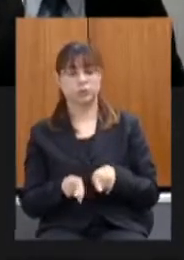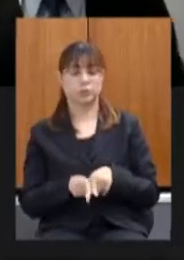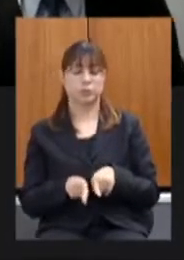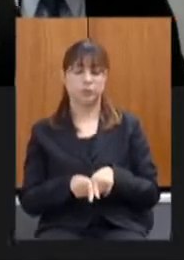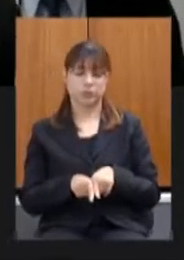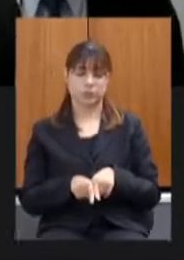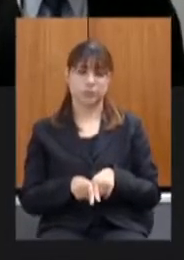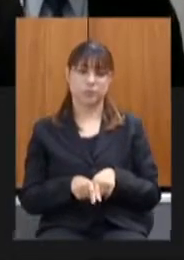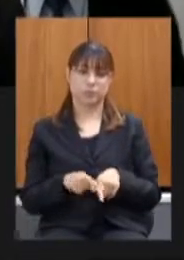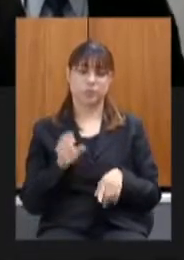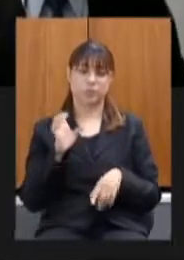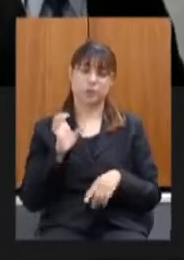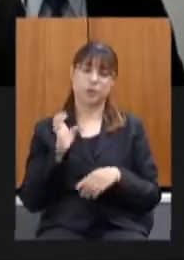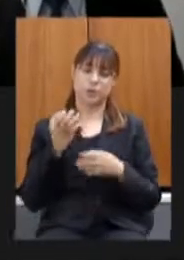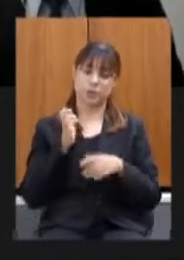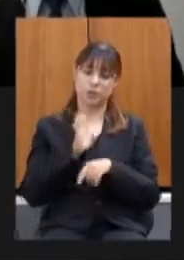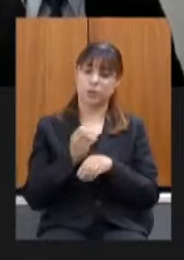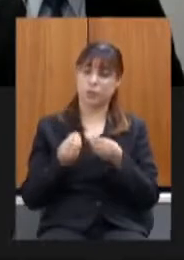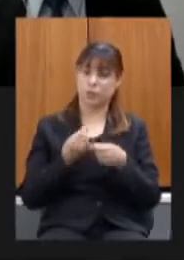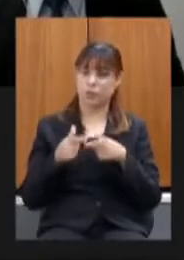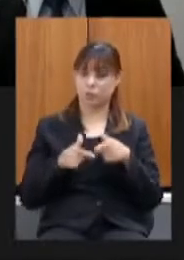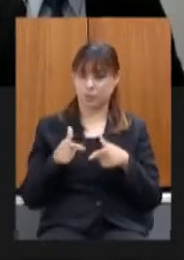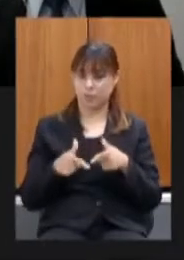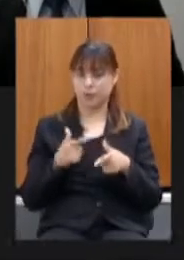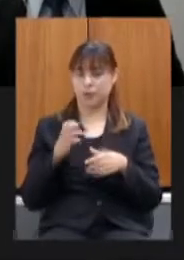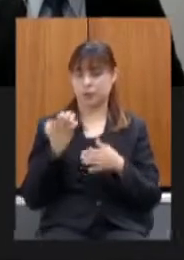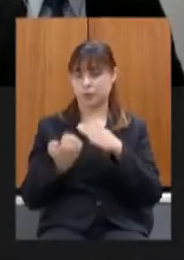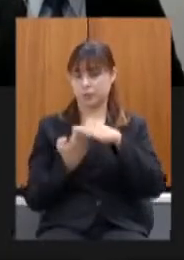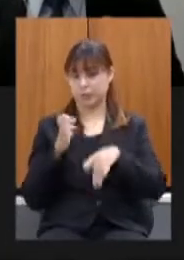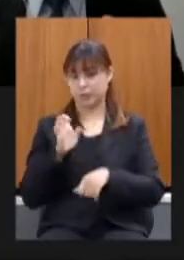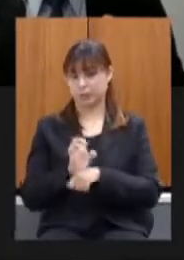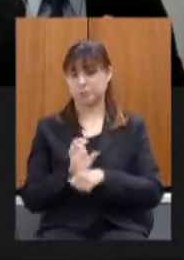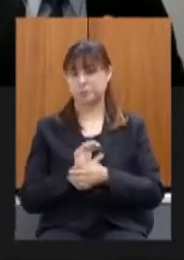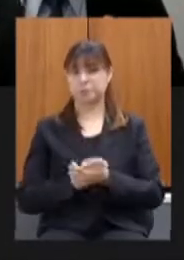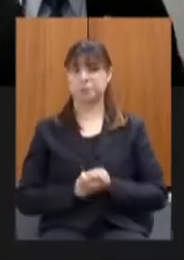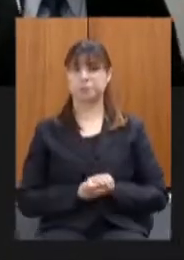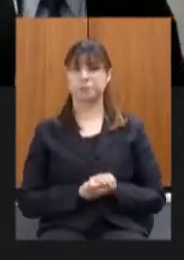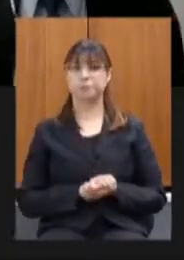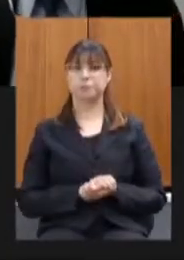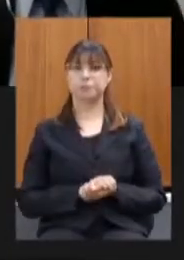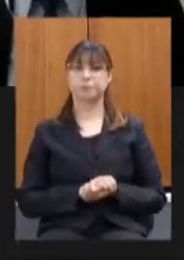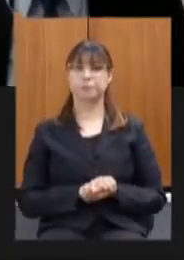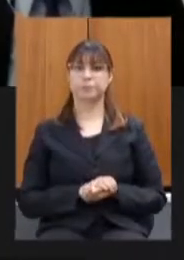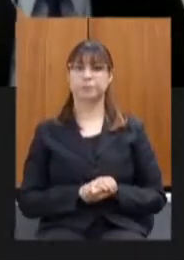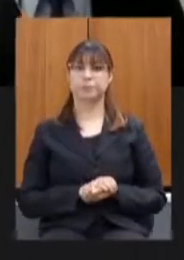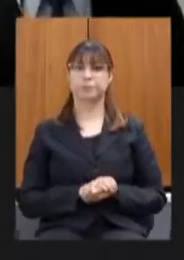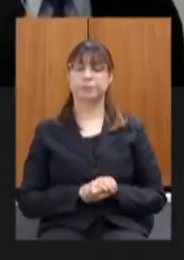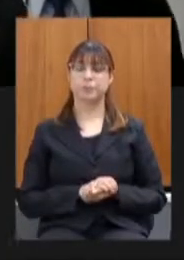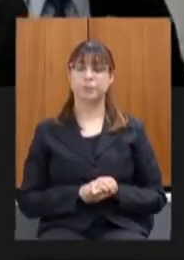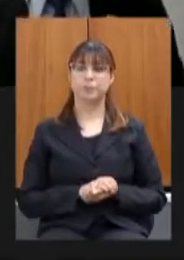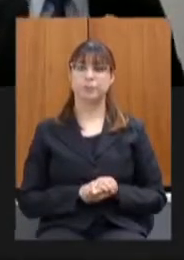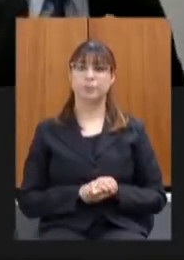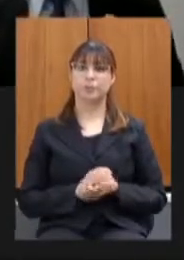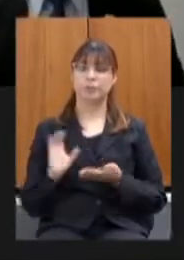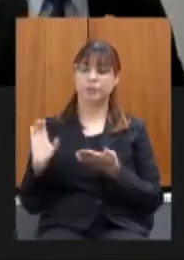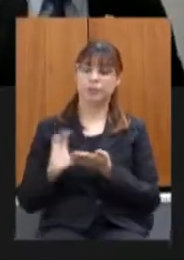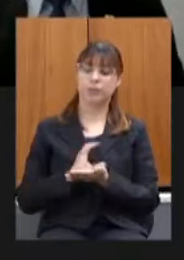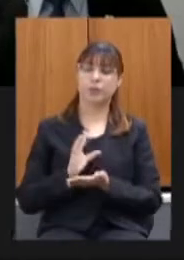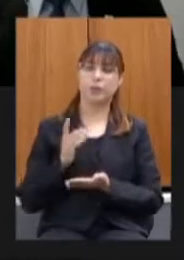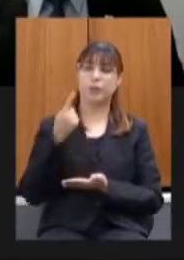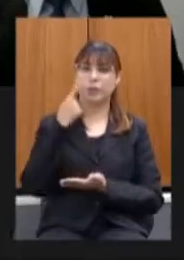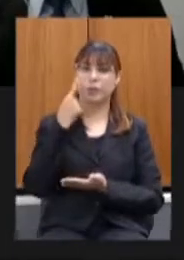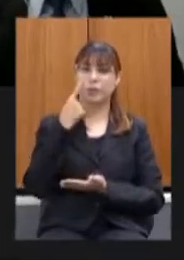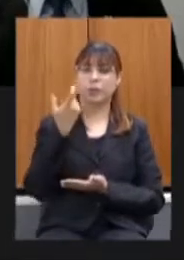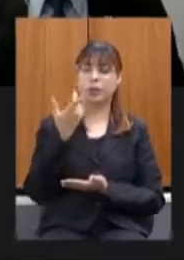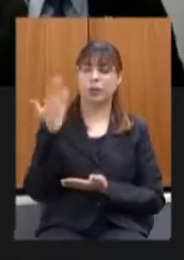nas estatais por favor bom comportamento da arrecadação nós temos aí